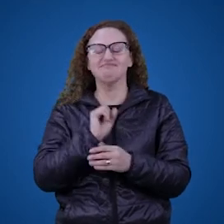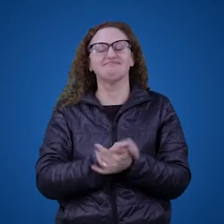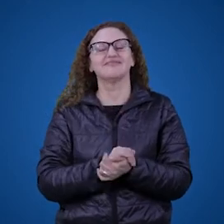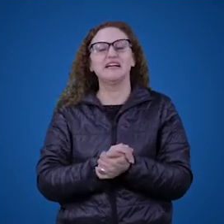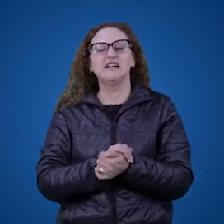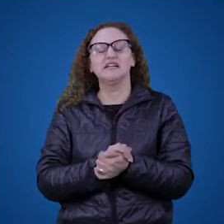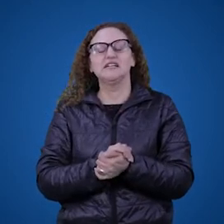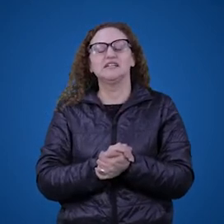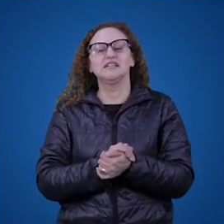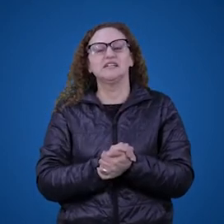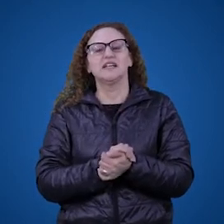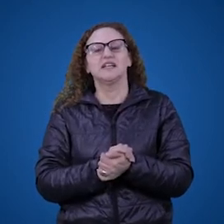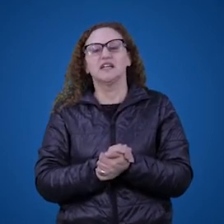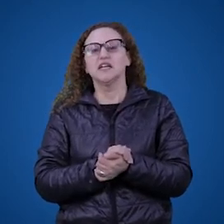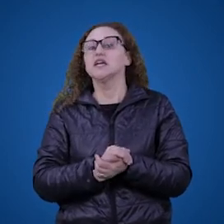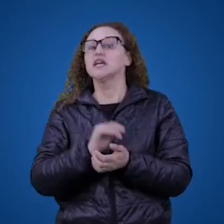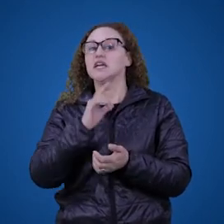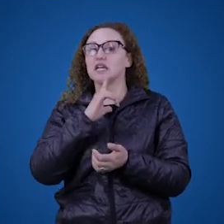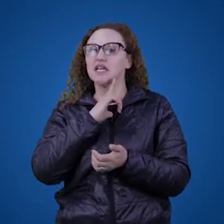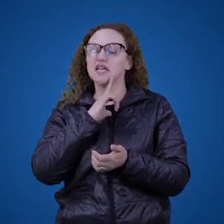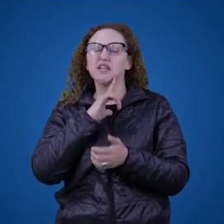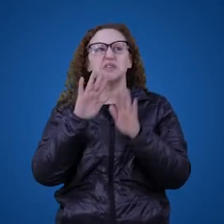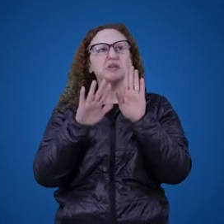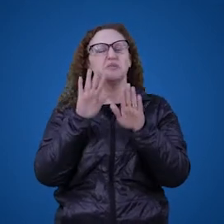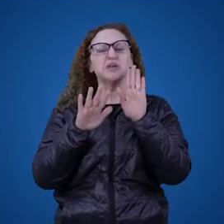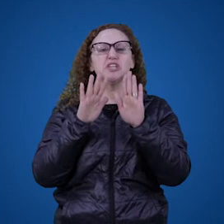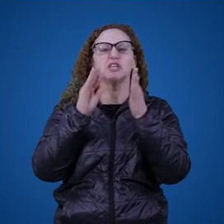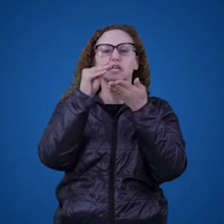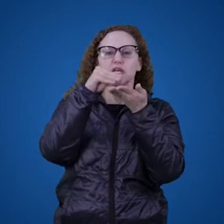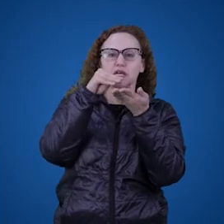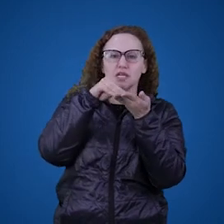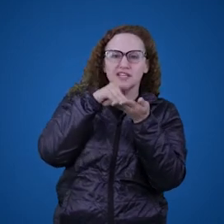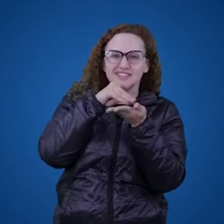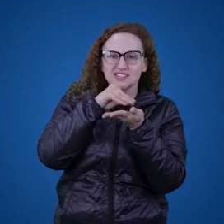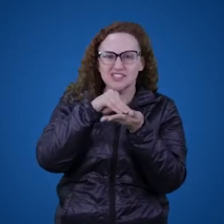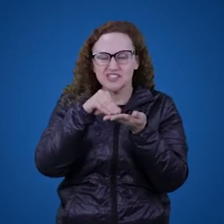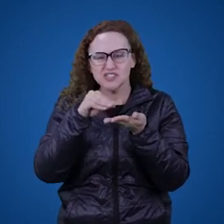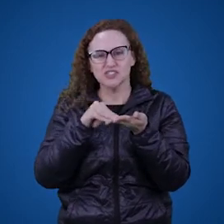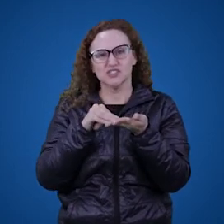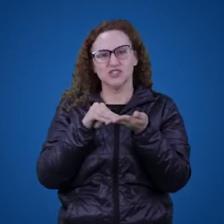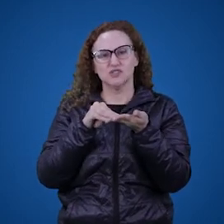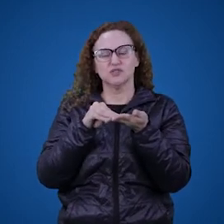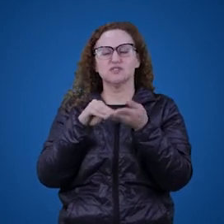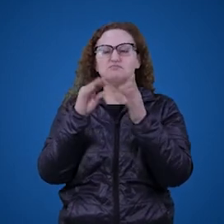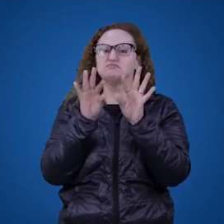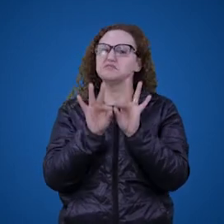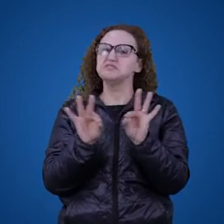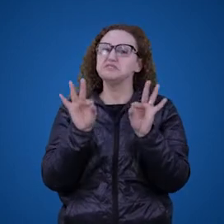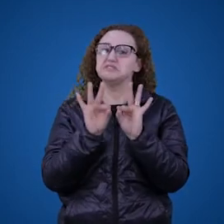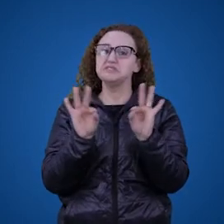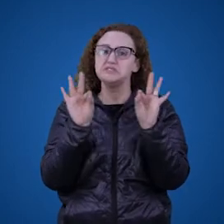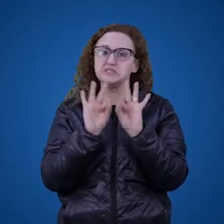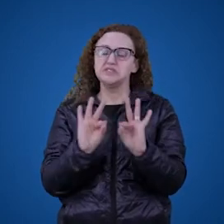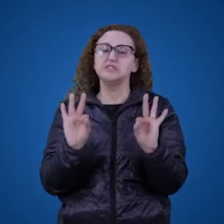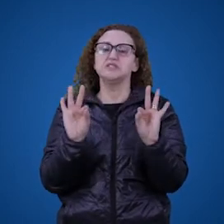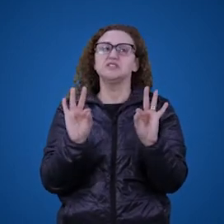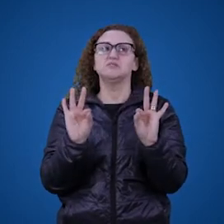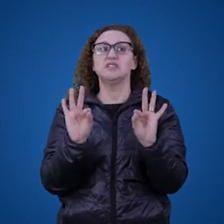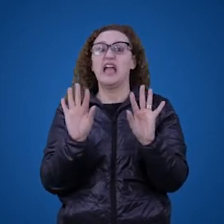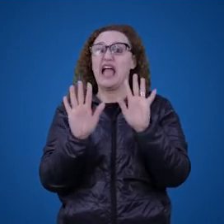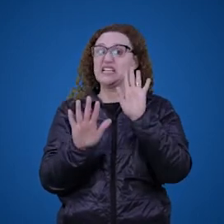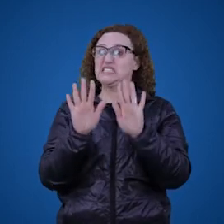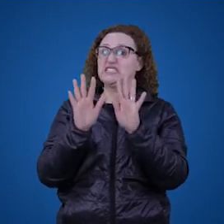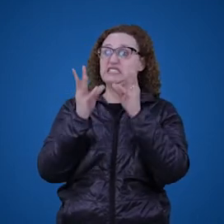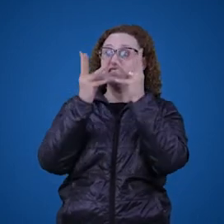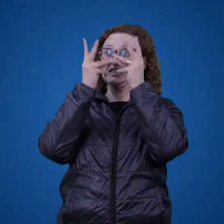A gente segue regras, né? Dependendo do jogo, algumas são simples ou são complexas, algumas são muito